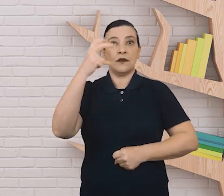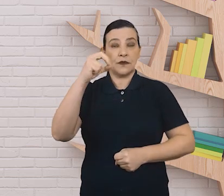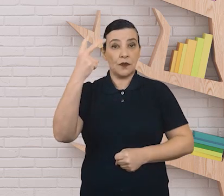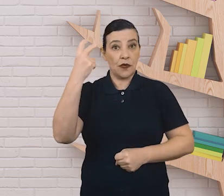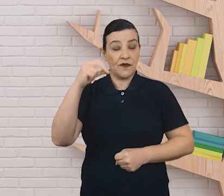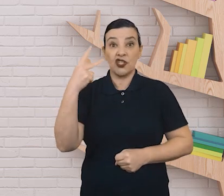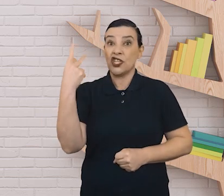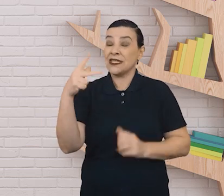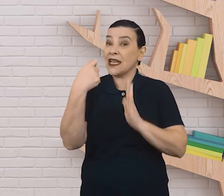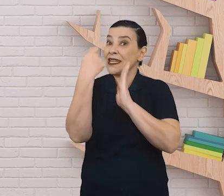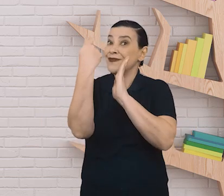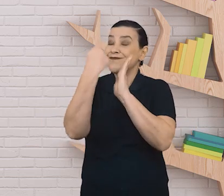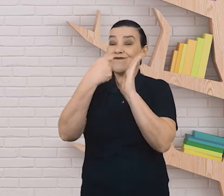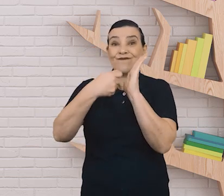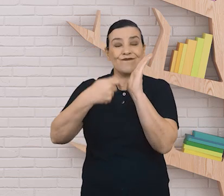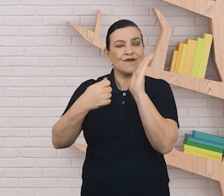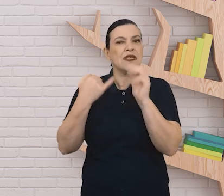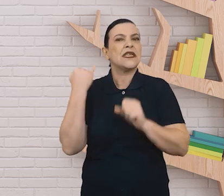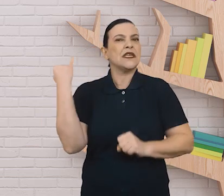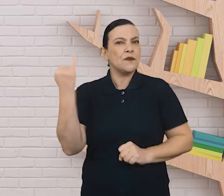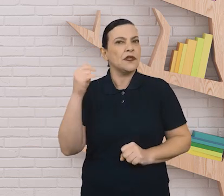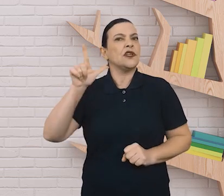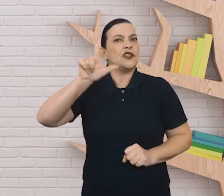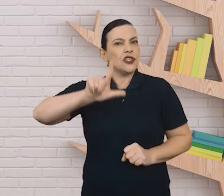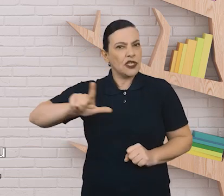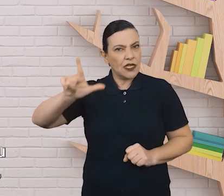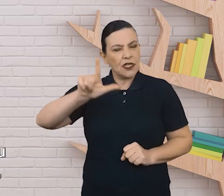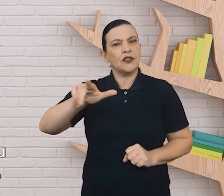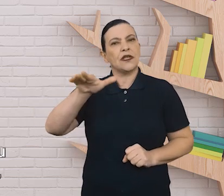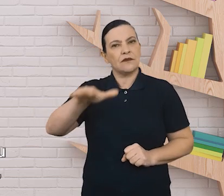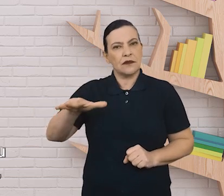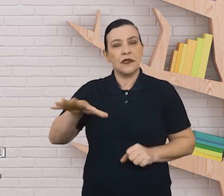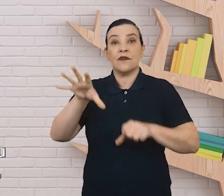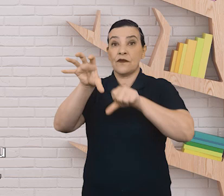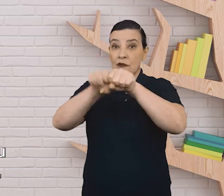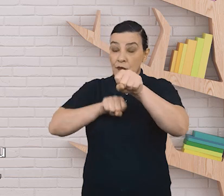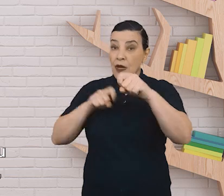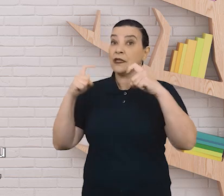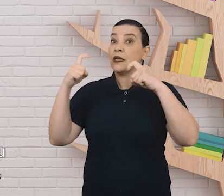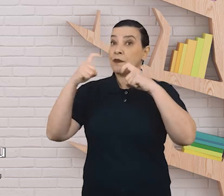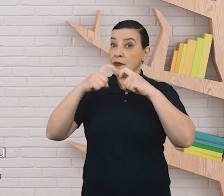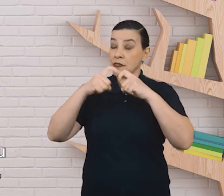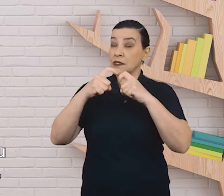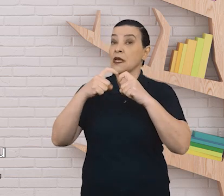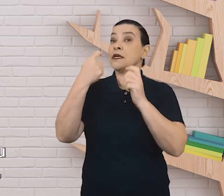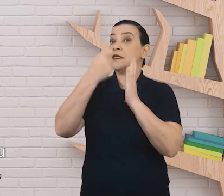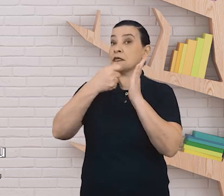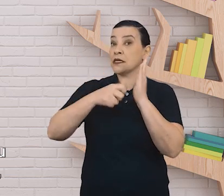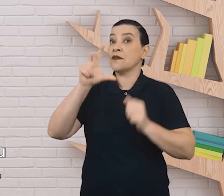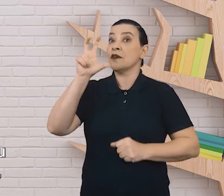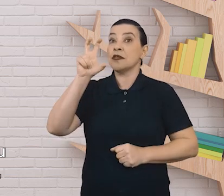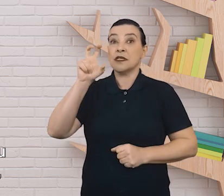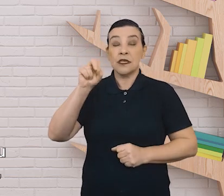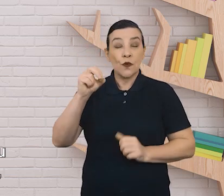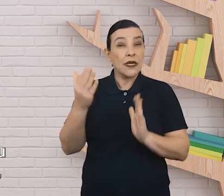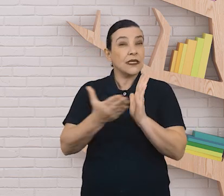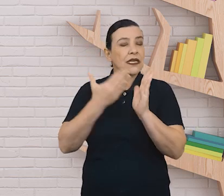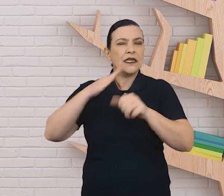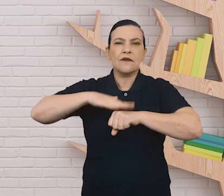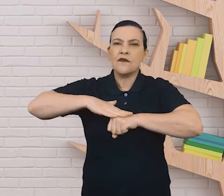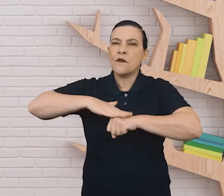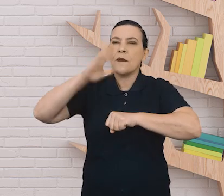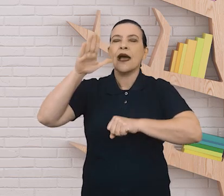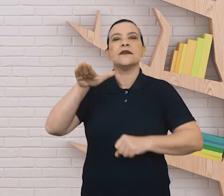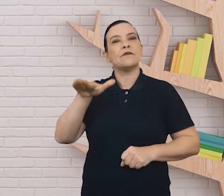importantes autores da literatura infantil brasileira. Formado em medicina, escreveu mais de 50 livros para crianças,